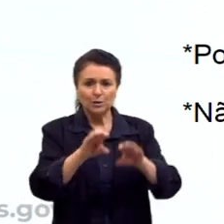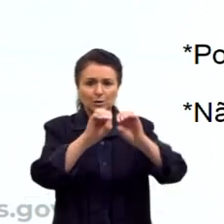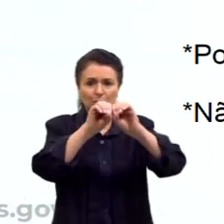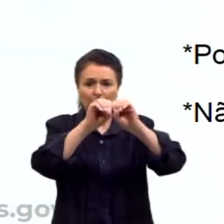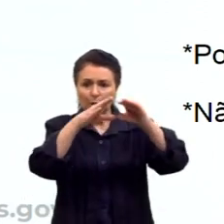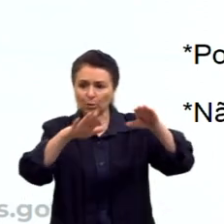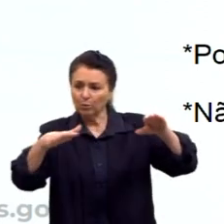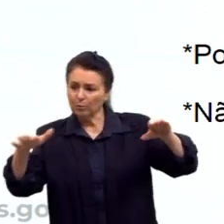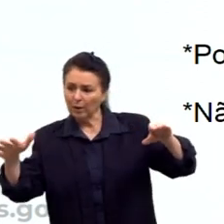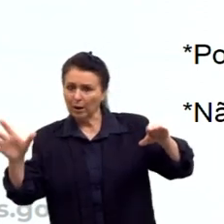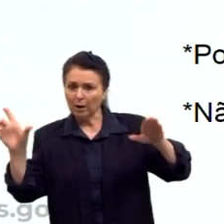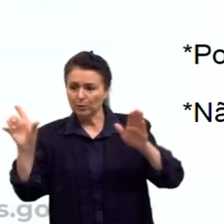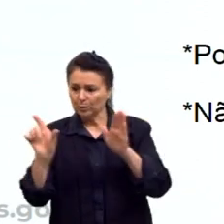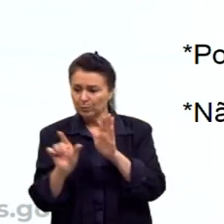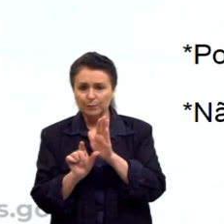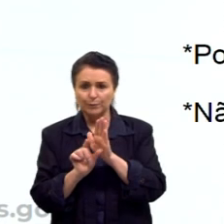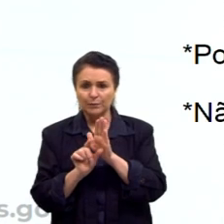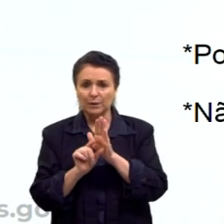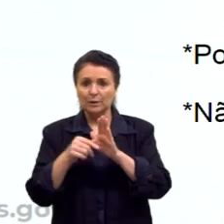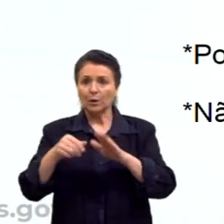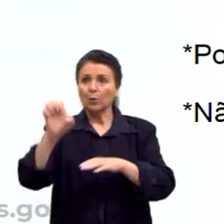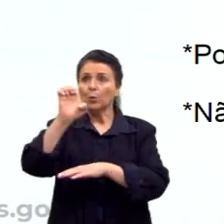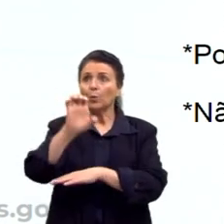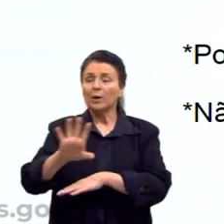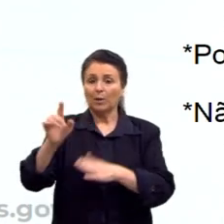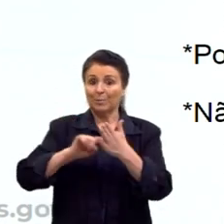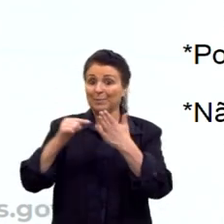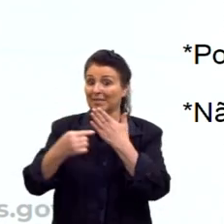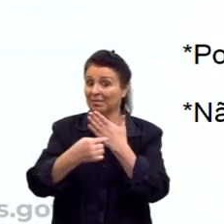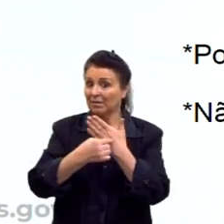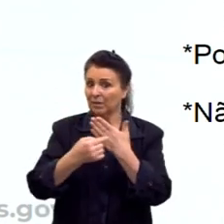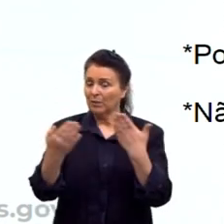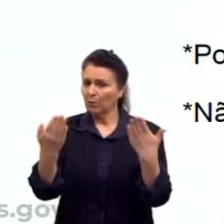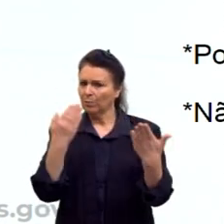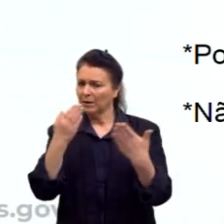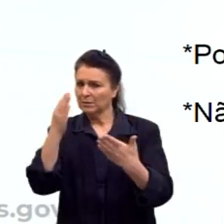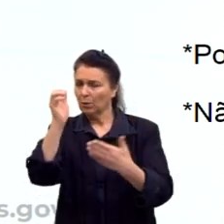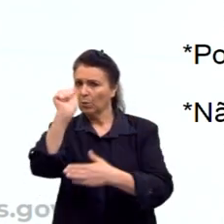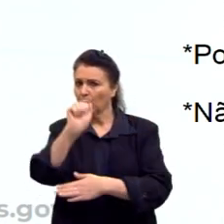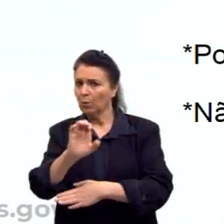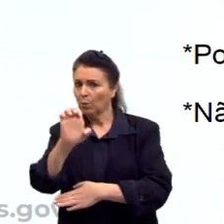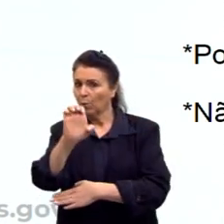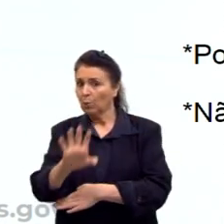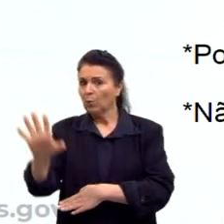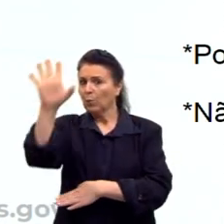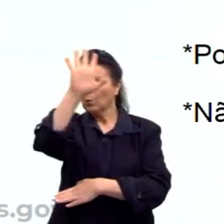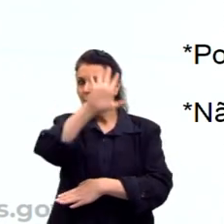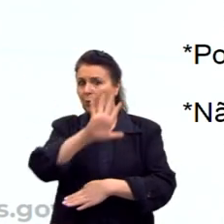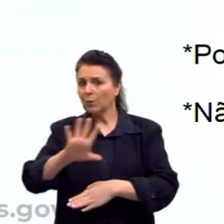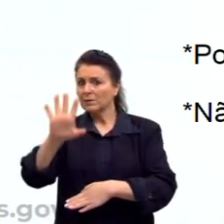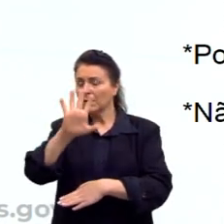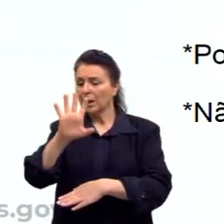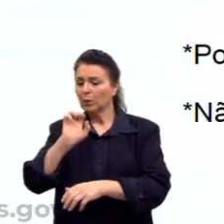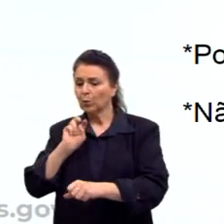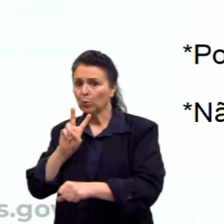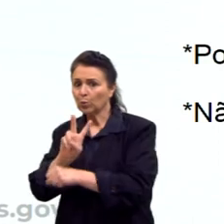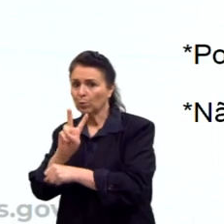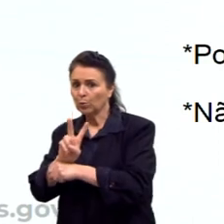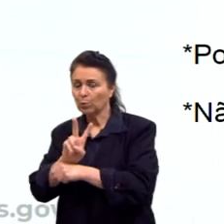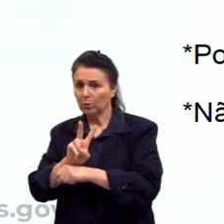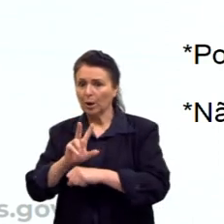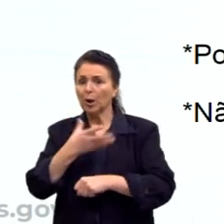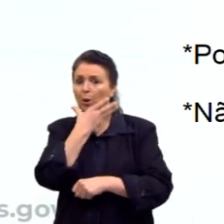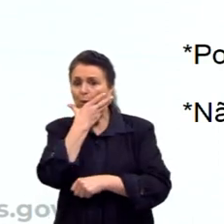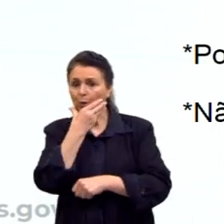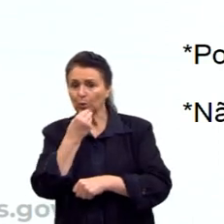isso, um grande gigante que protegeria os demais, porque o homem se destruiria, segundo a visão do